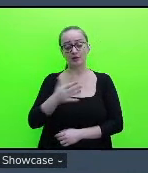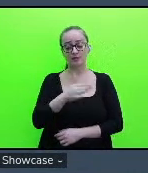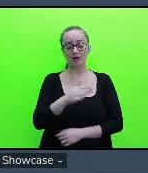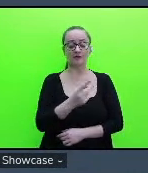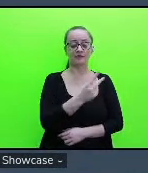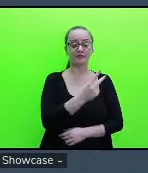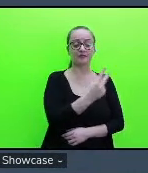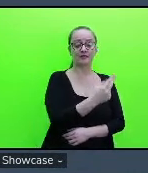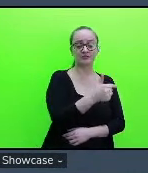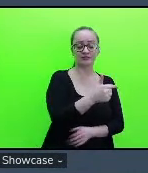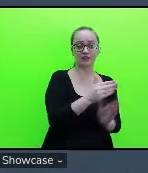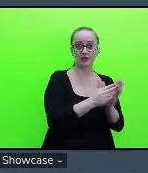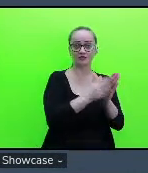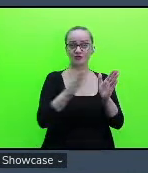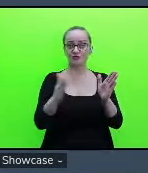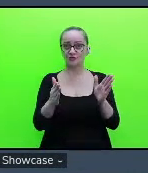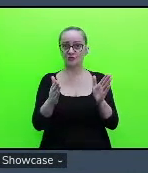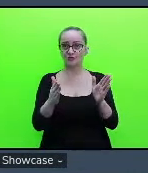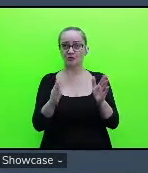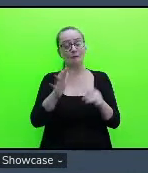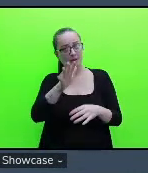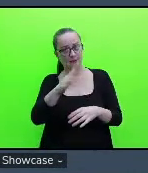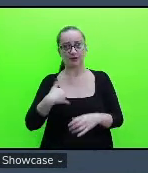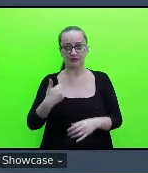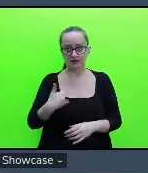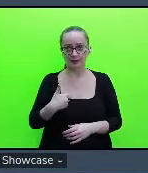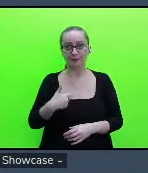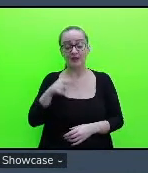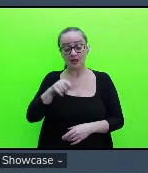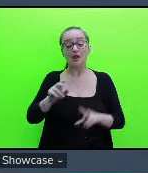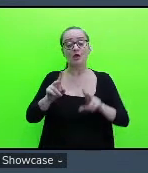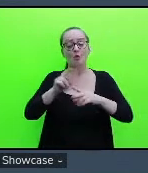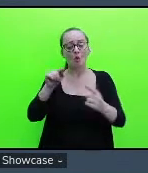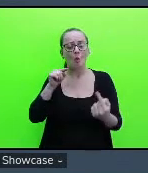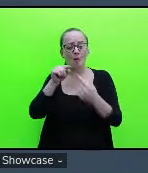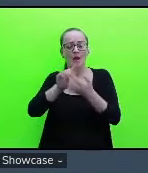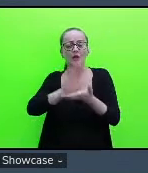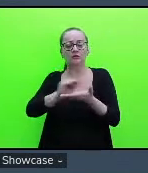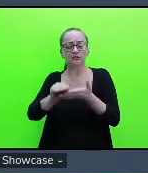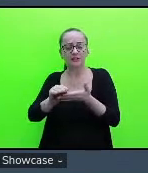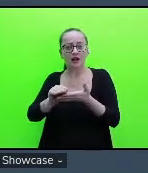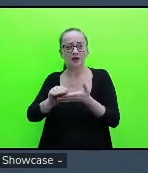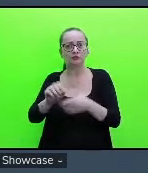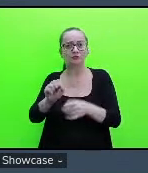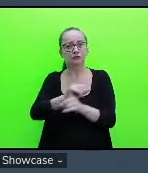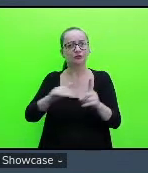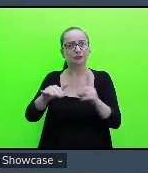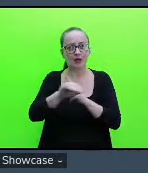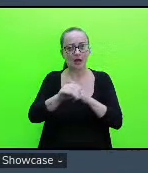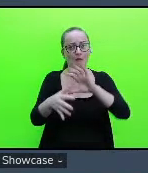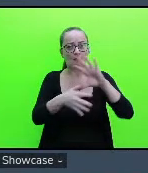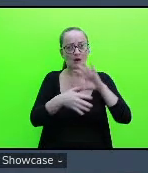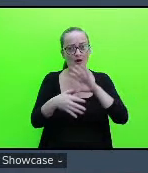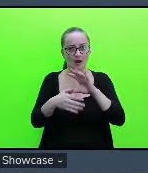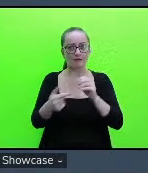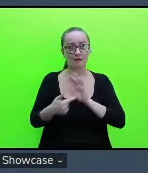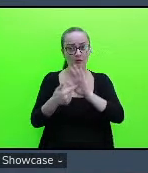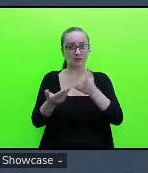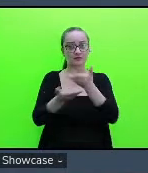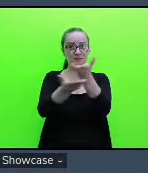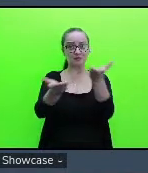anos e conforme os dados sociodemográficos e acadêmicos a seguir, eu vou apresentar aqui agora para vocês